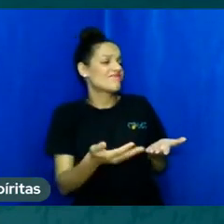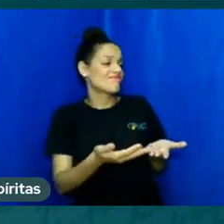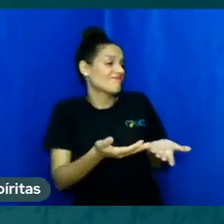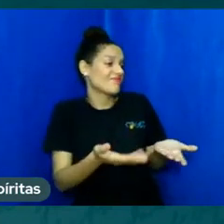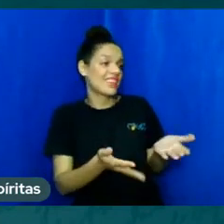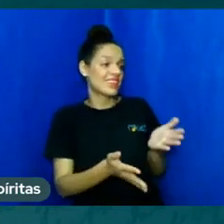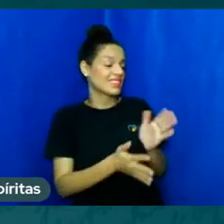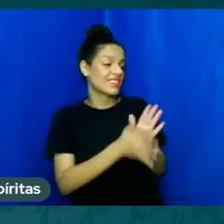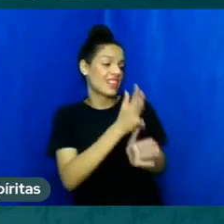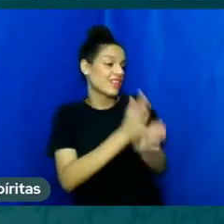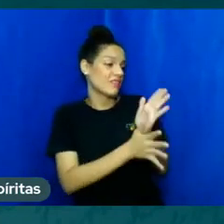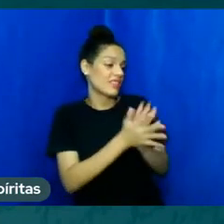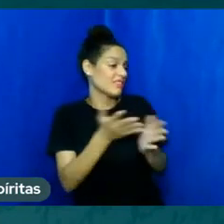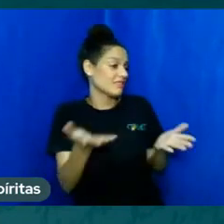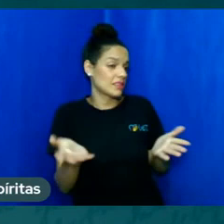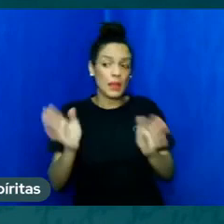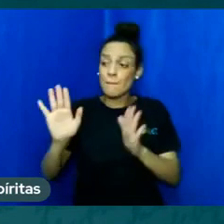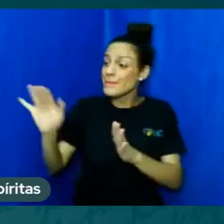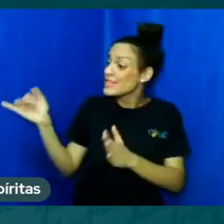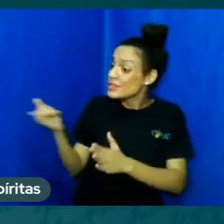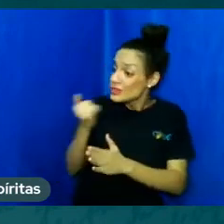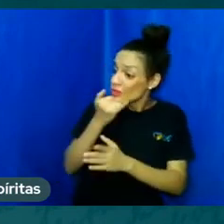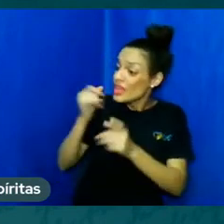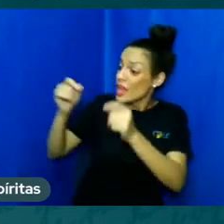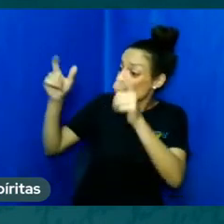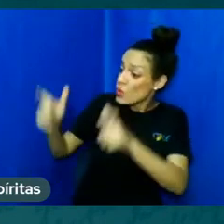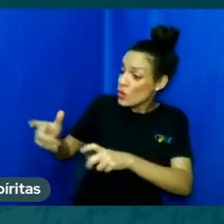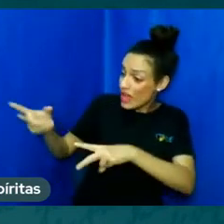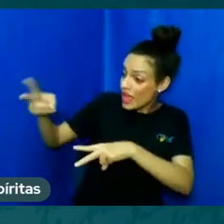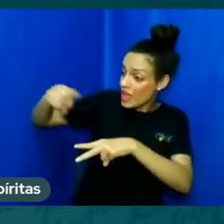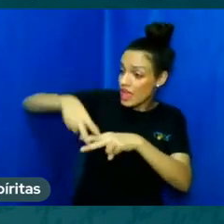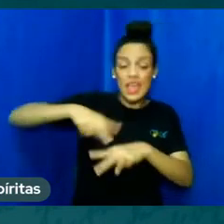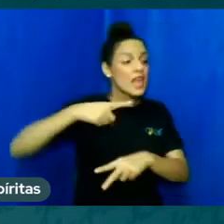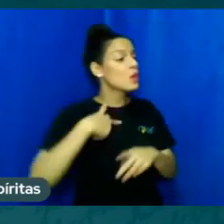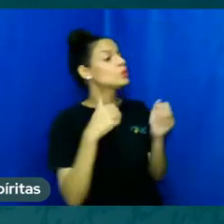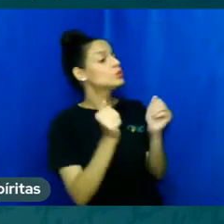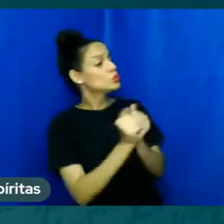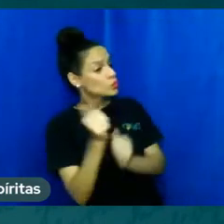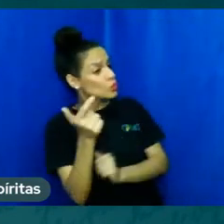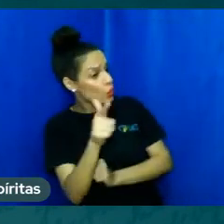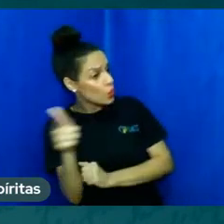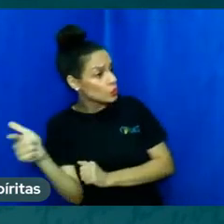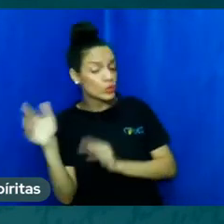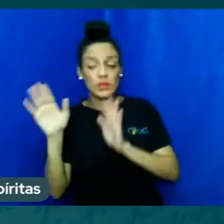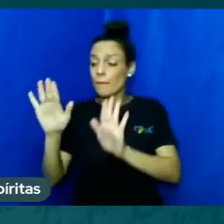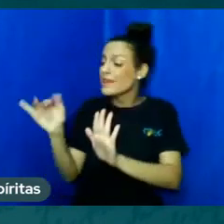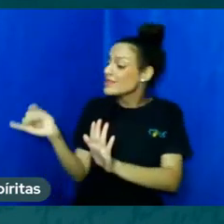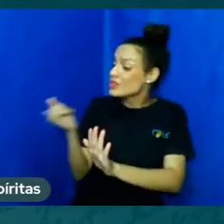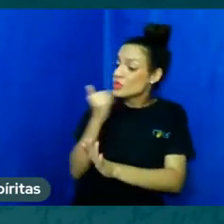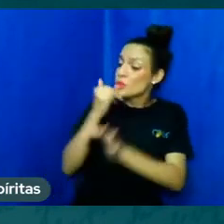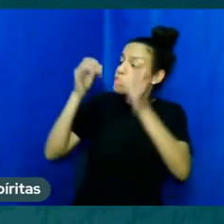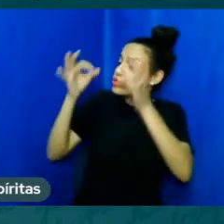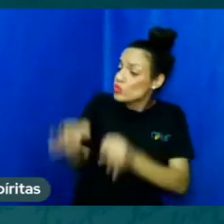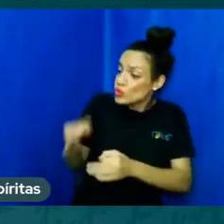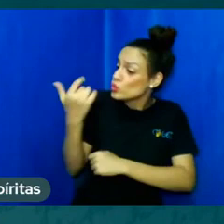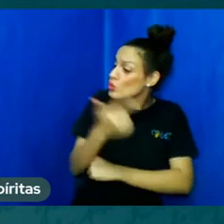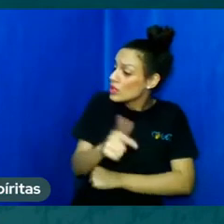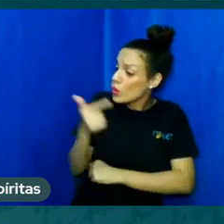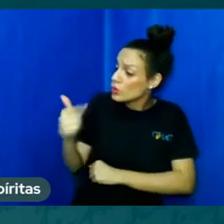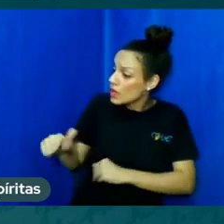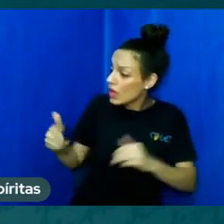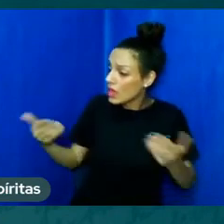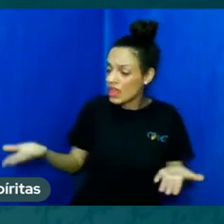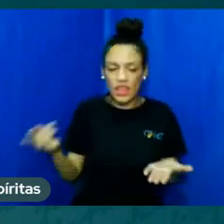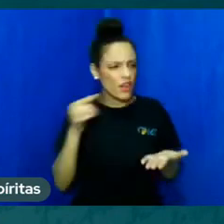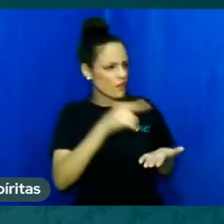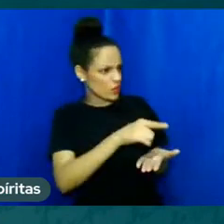está preso na cela ele diz eu e outros mas você está preso injustamente e ele responde você preferiria que